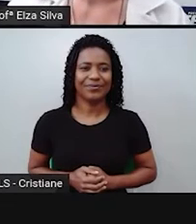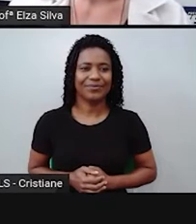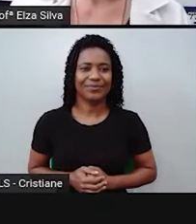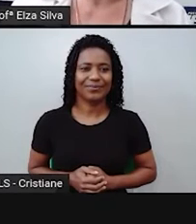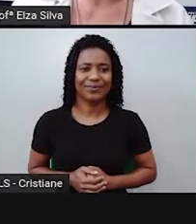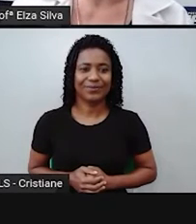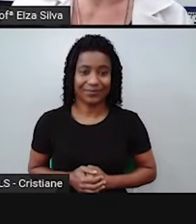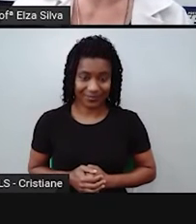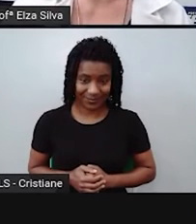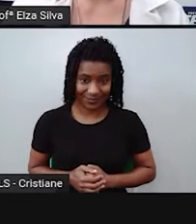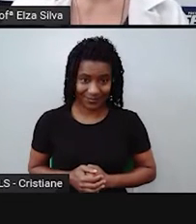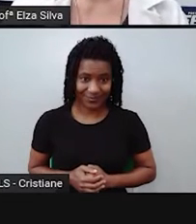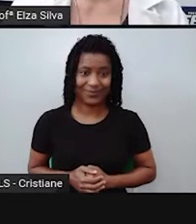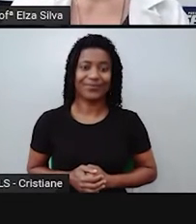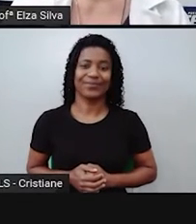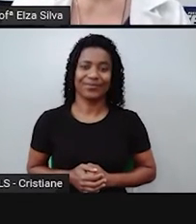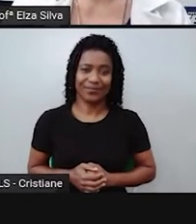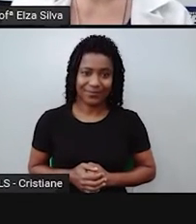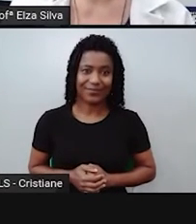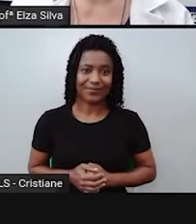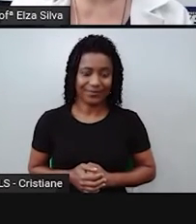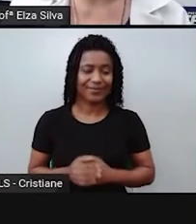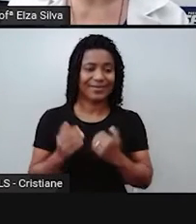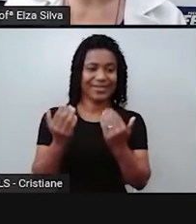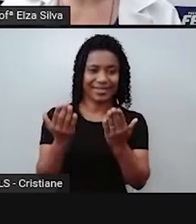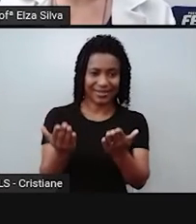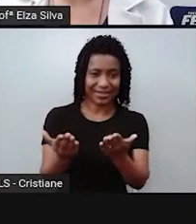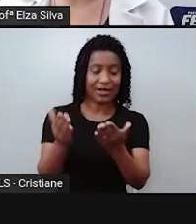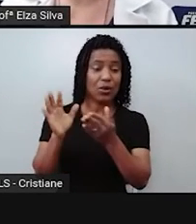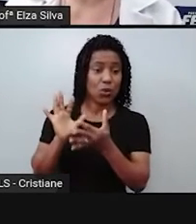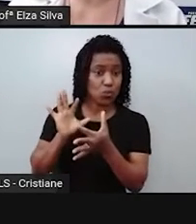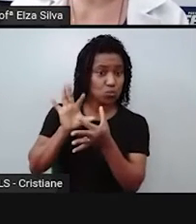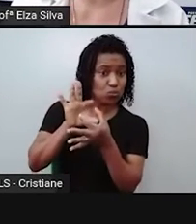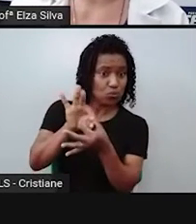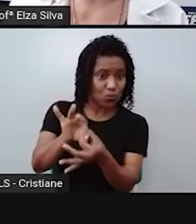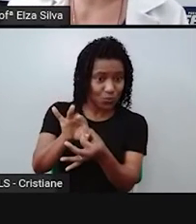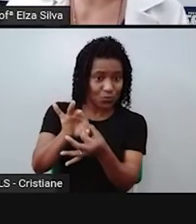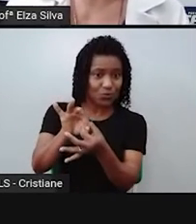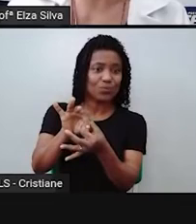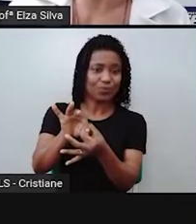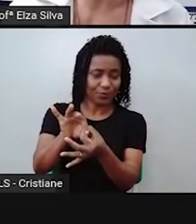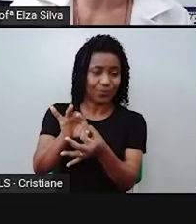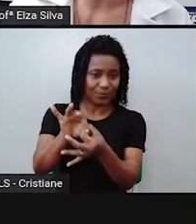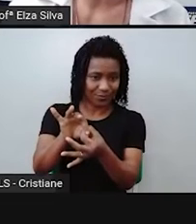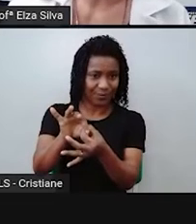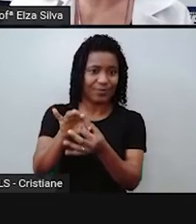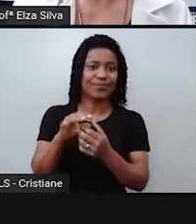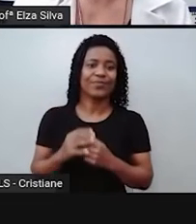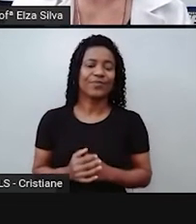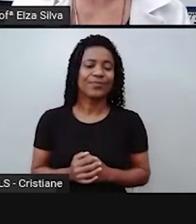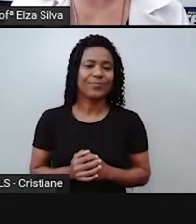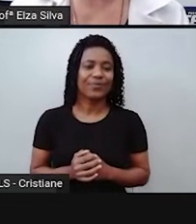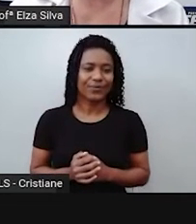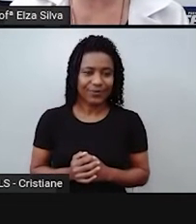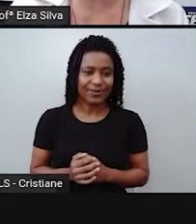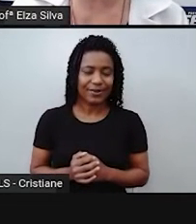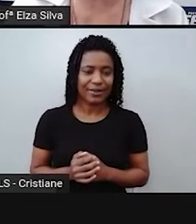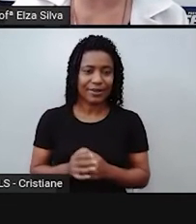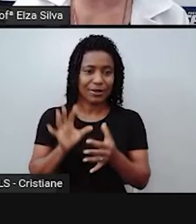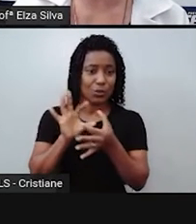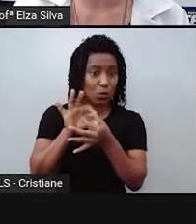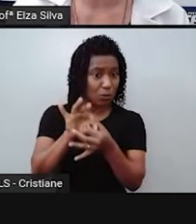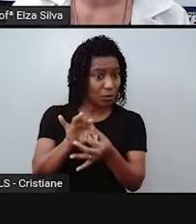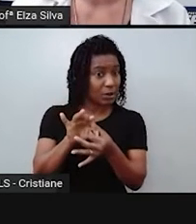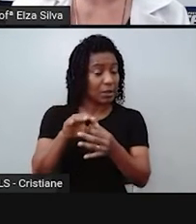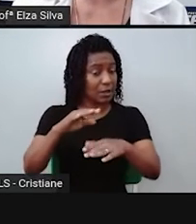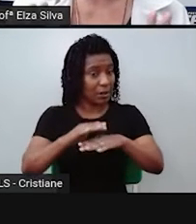Os conectivos, eles são agrupados de acordo com a função que ele estabelece dentro do